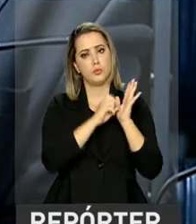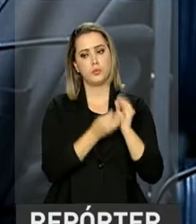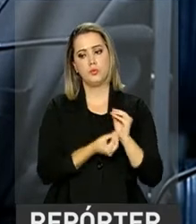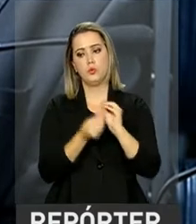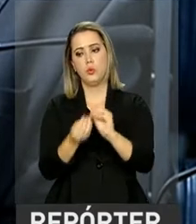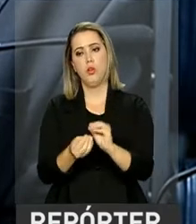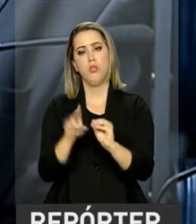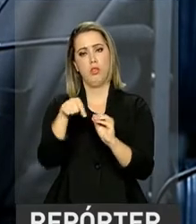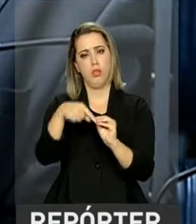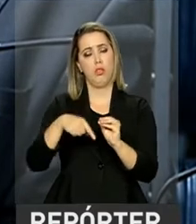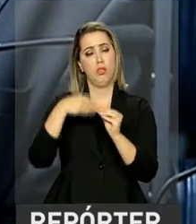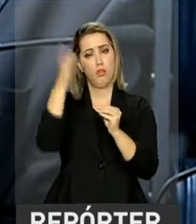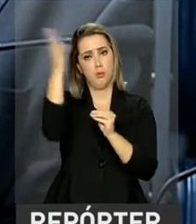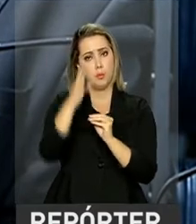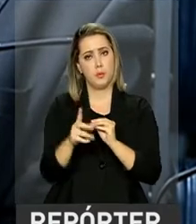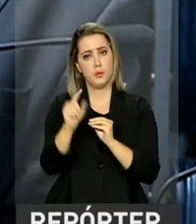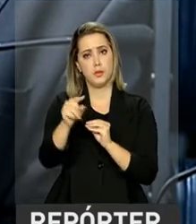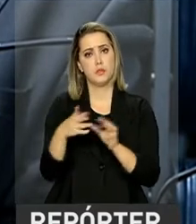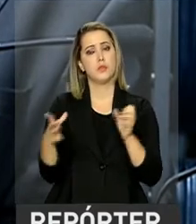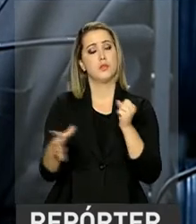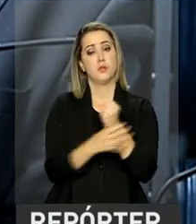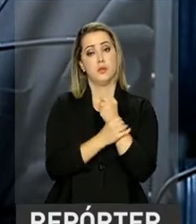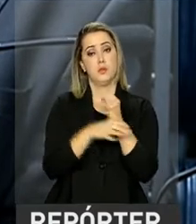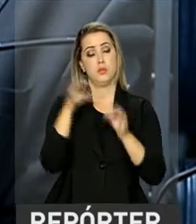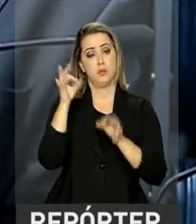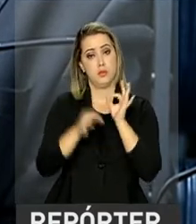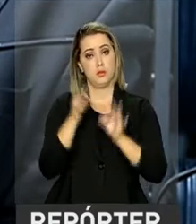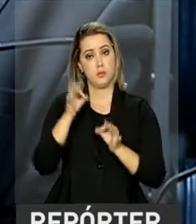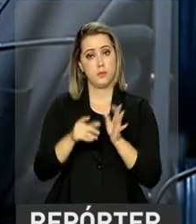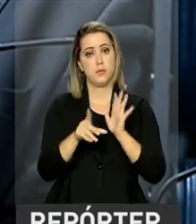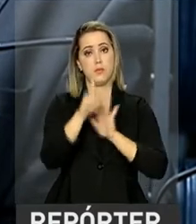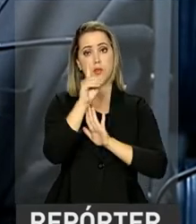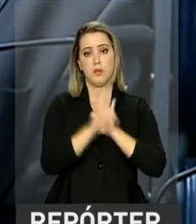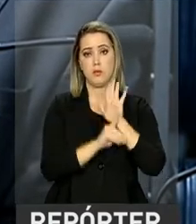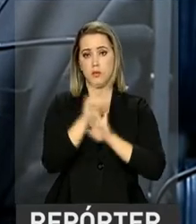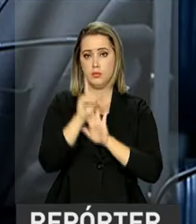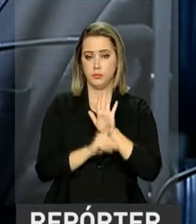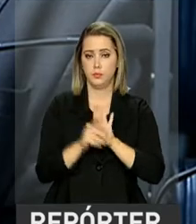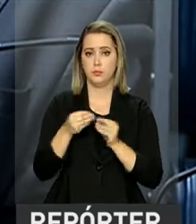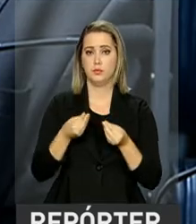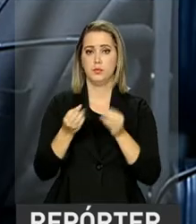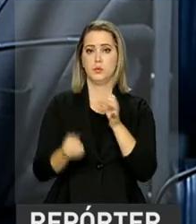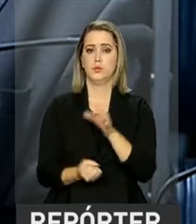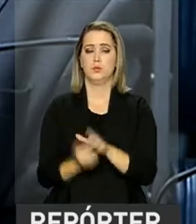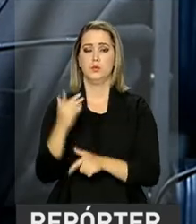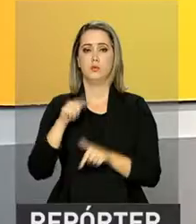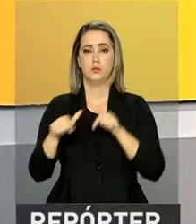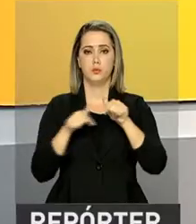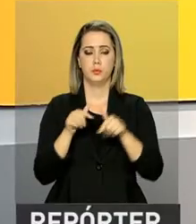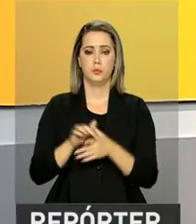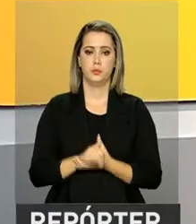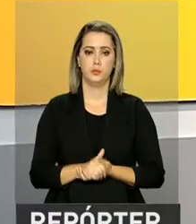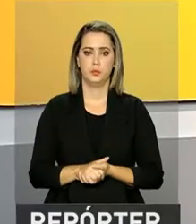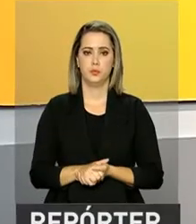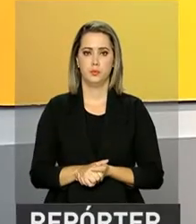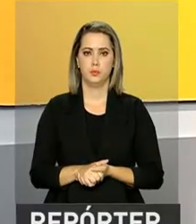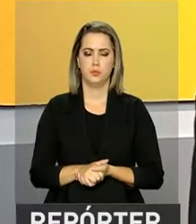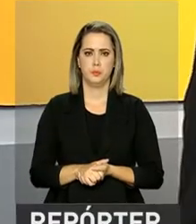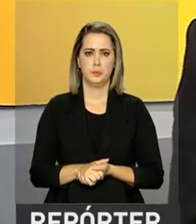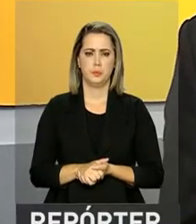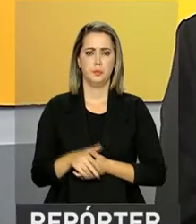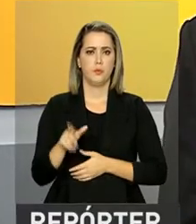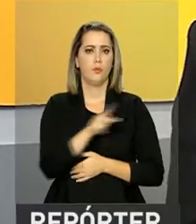Brasil que dê consolide direitos, dê segurança jurídica e gere empregos. O